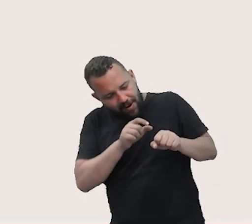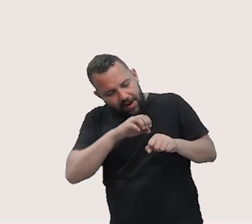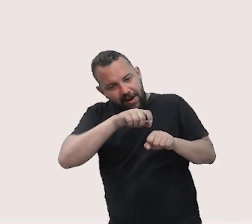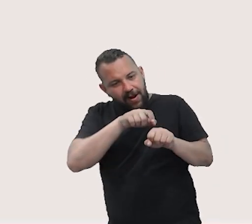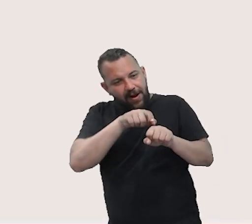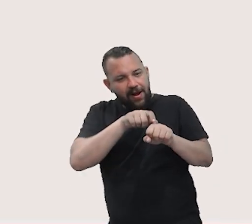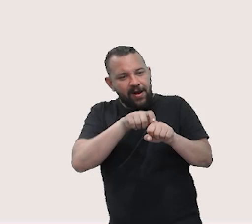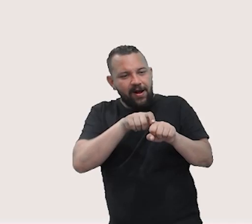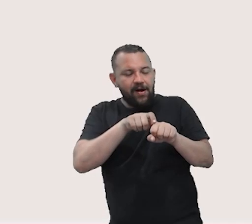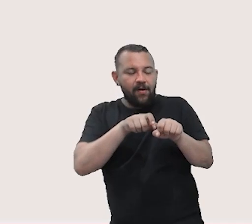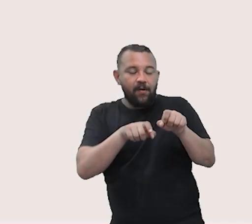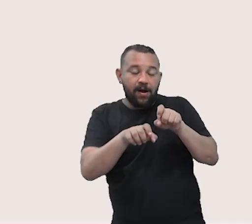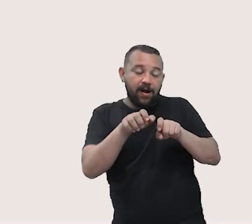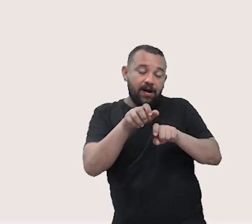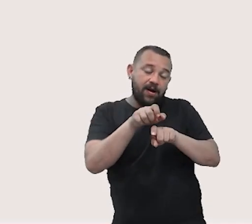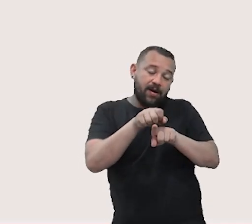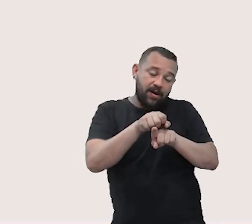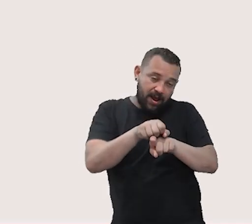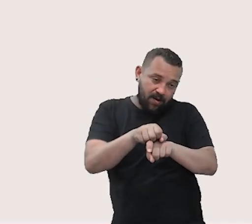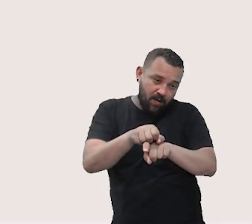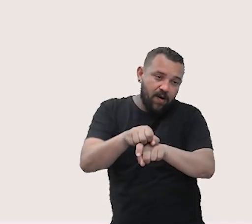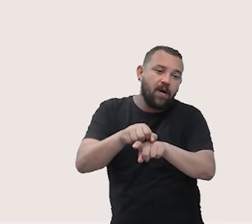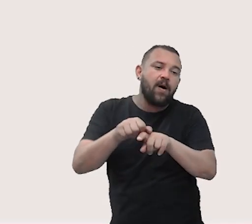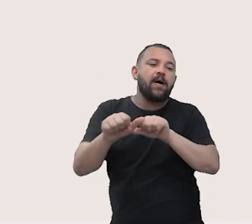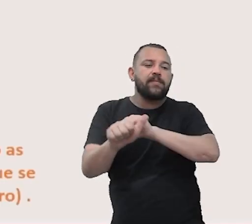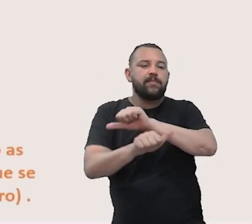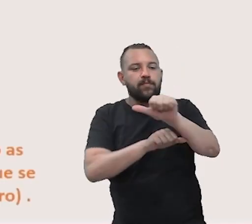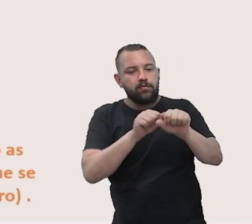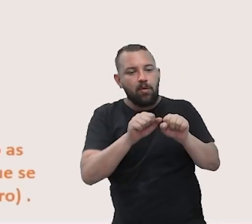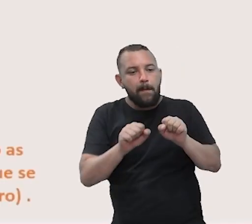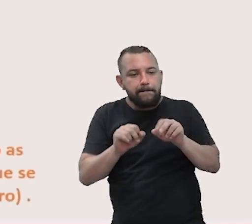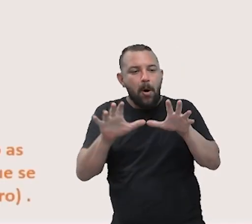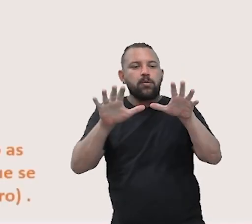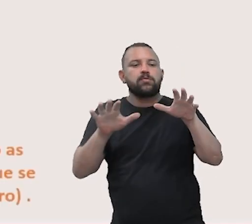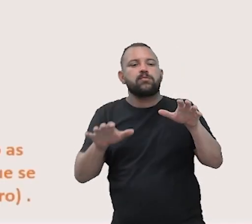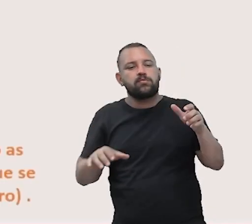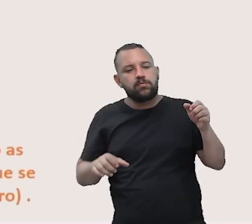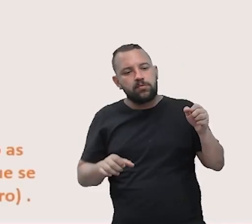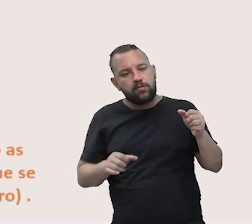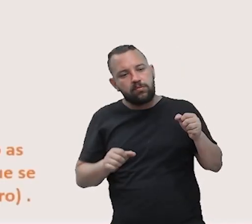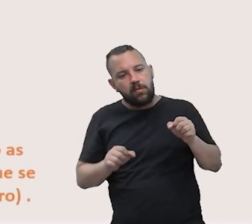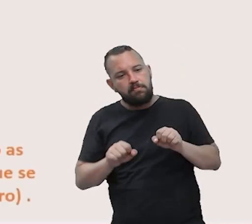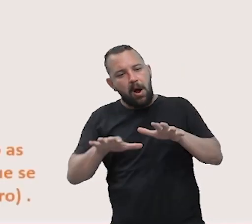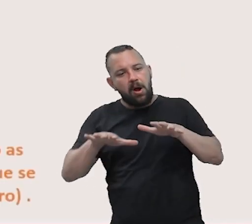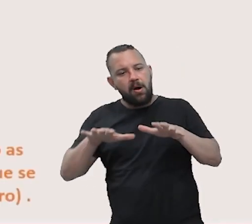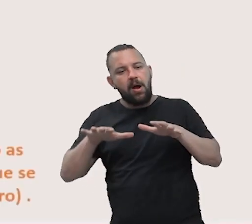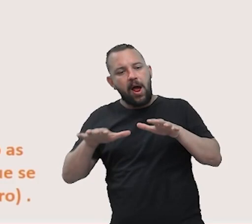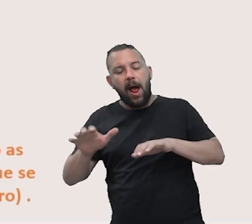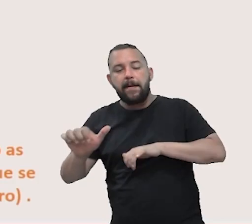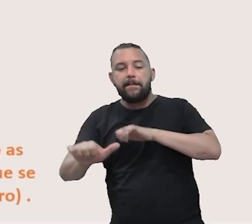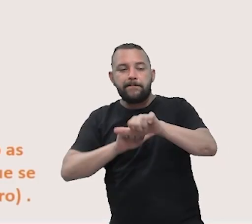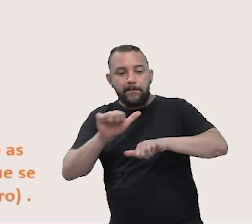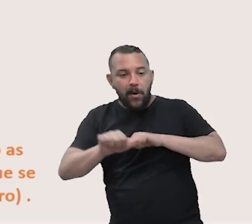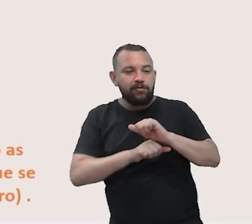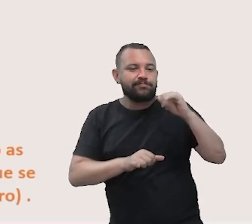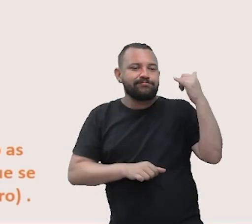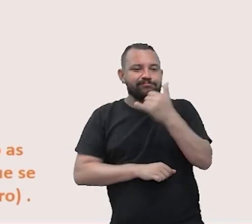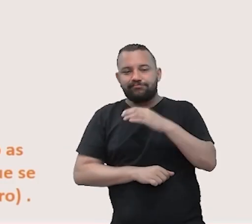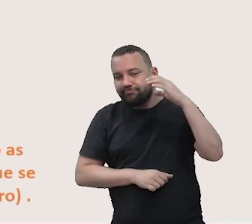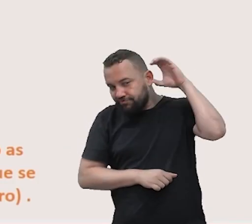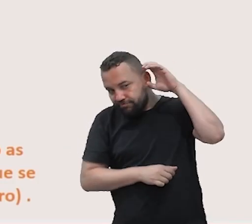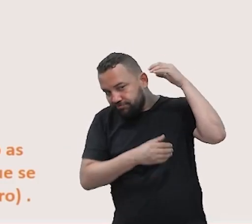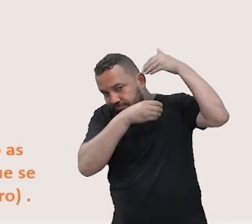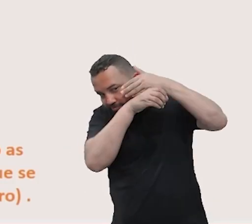transformar o impulso de uma onda mecânica em impulsos elétricos. No ouvido interno estão as